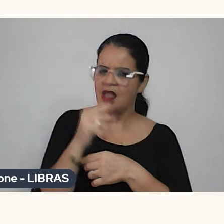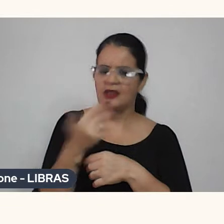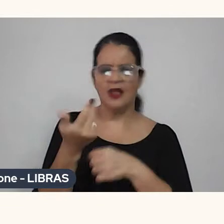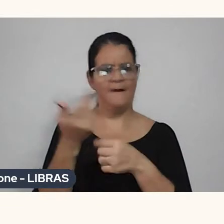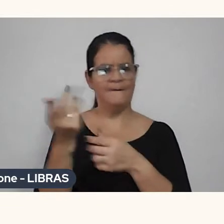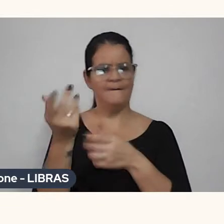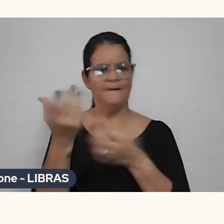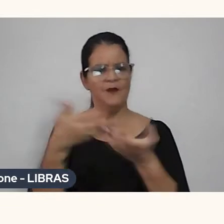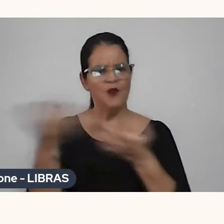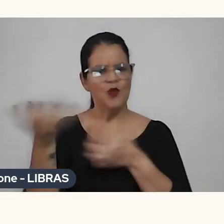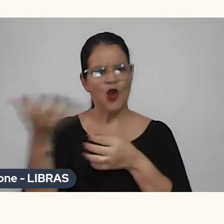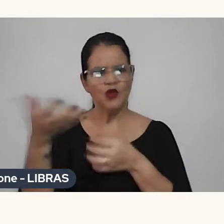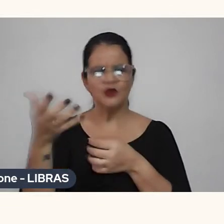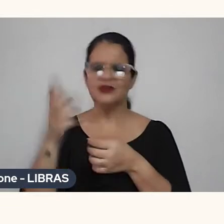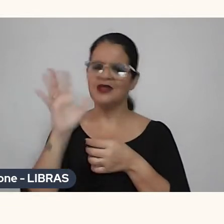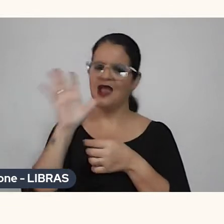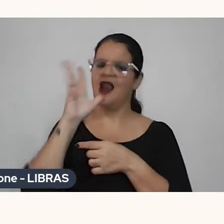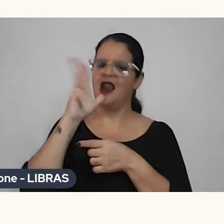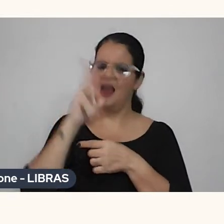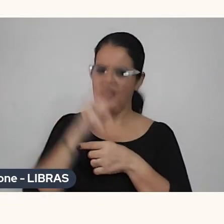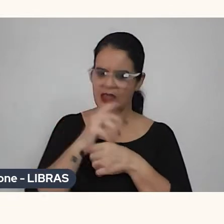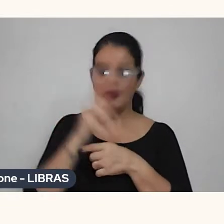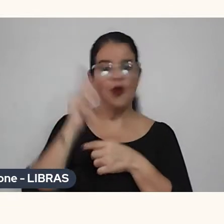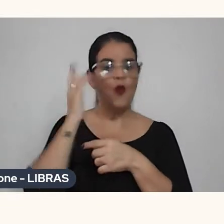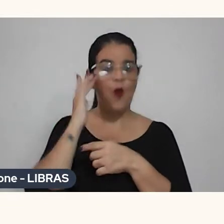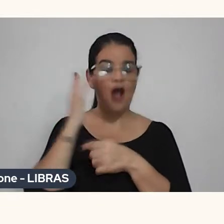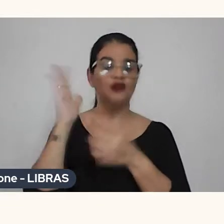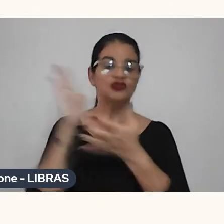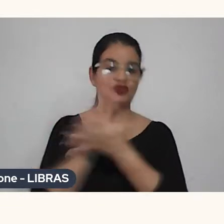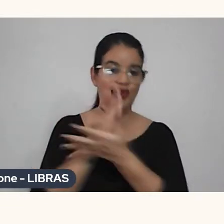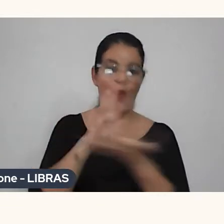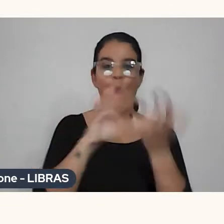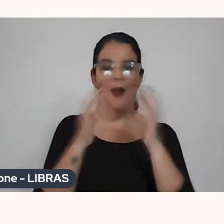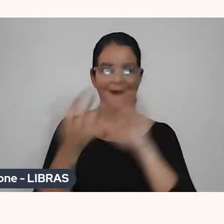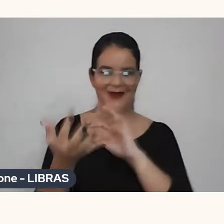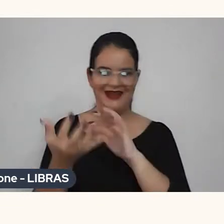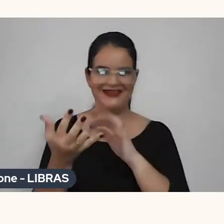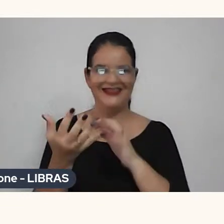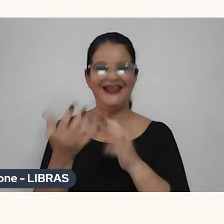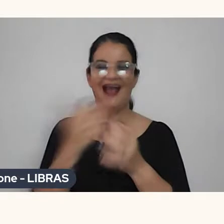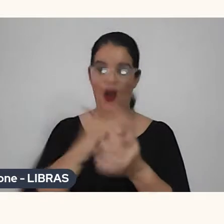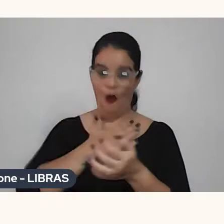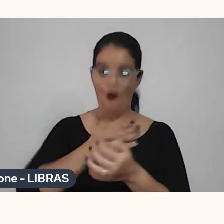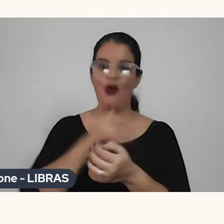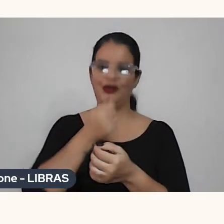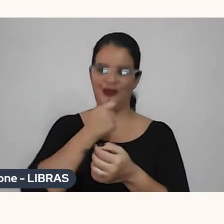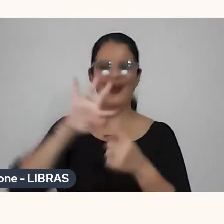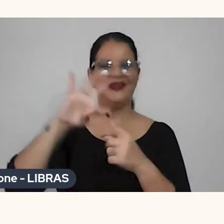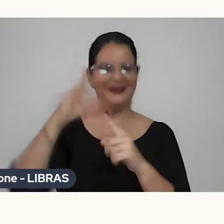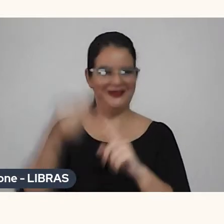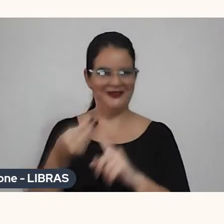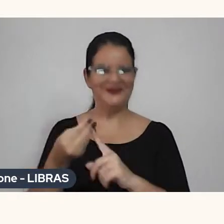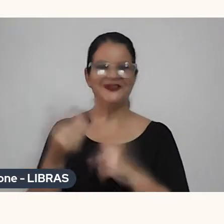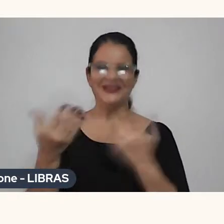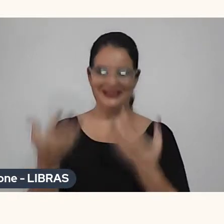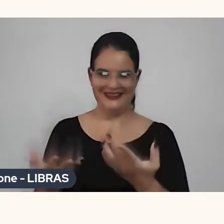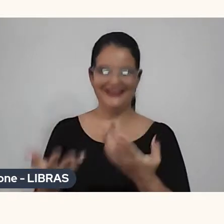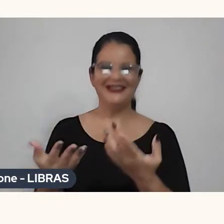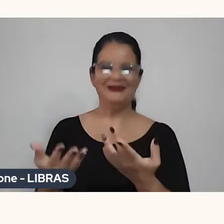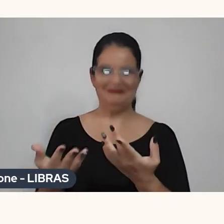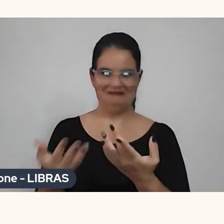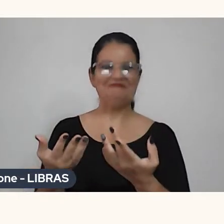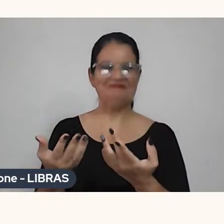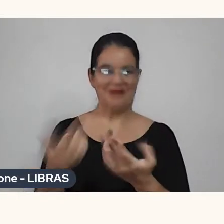processo muito lento, eu acho que, de alguma maneira, né, ainda gosto de física, às vezes eu fico me pensando, já que eu